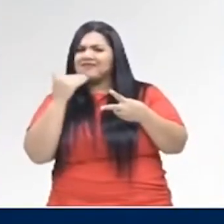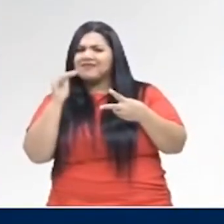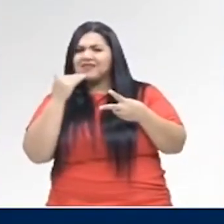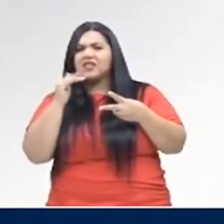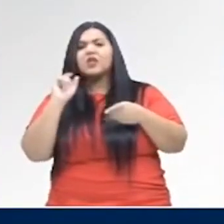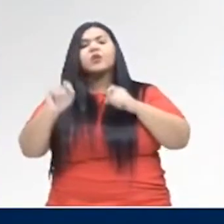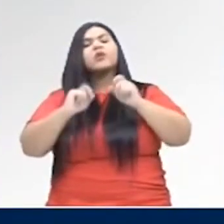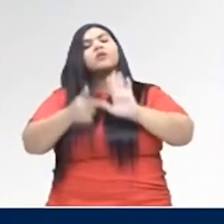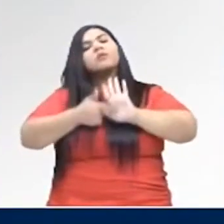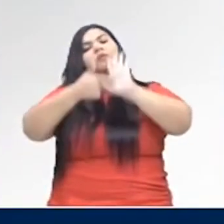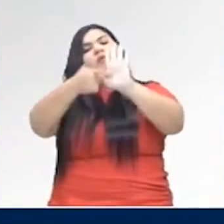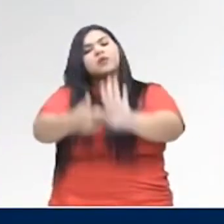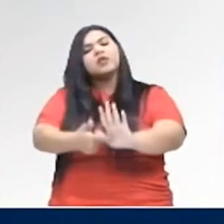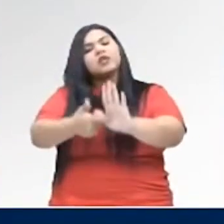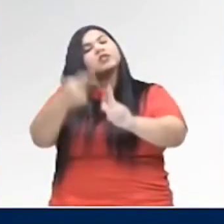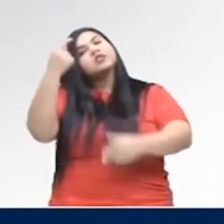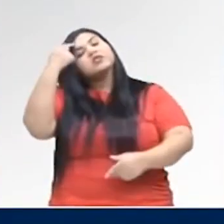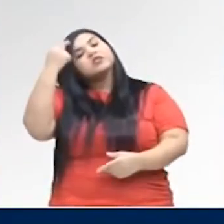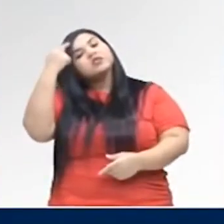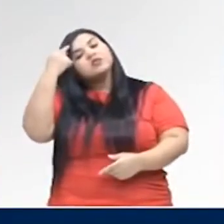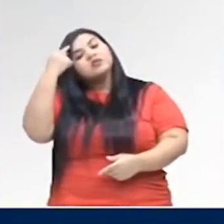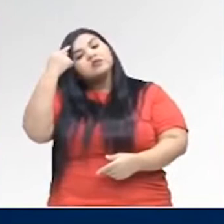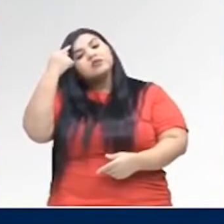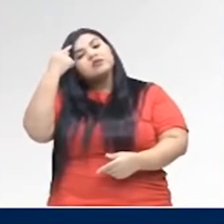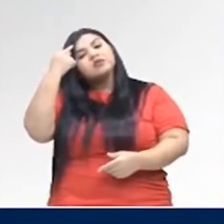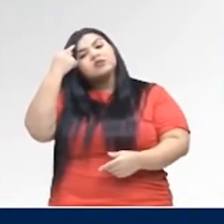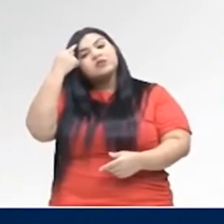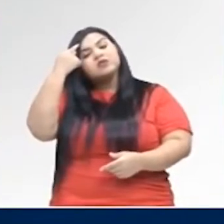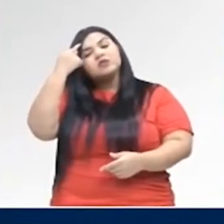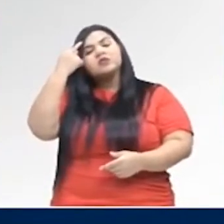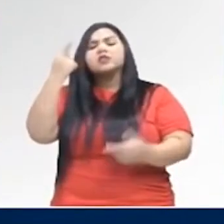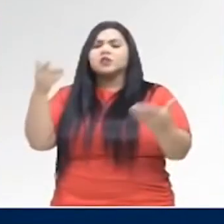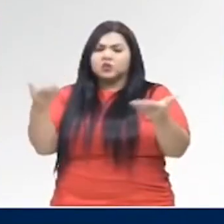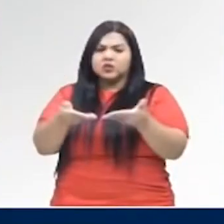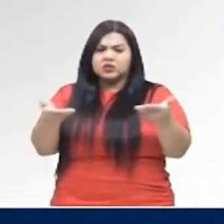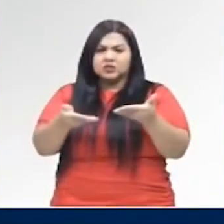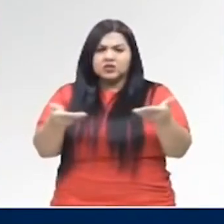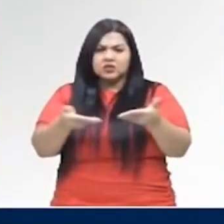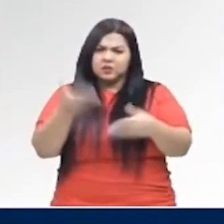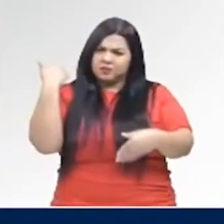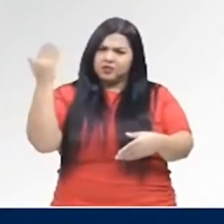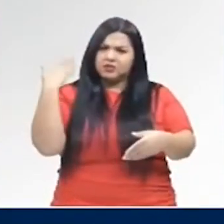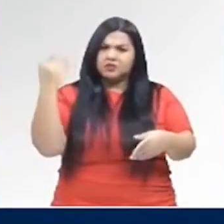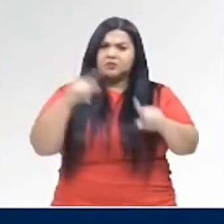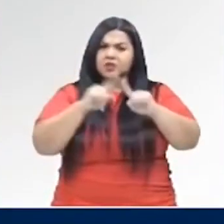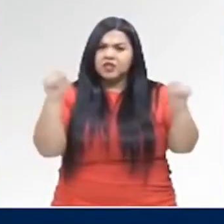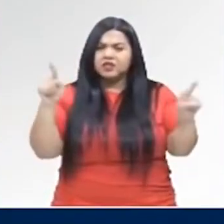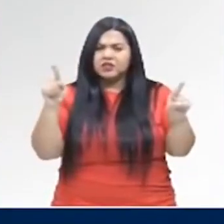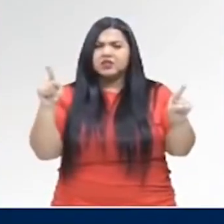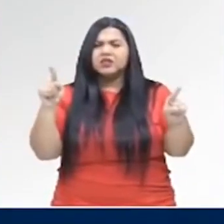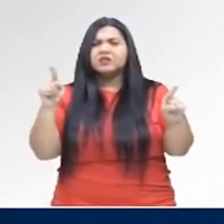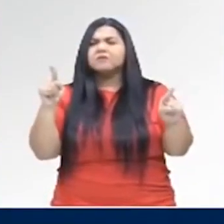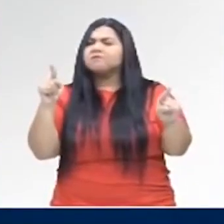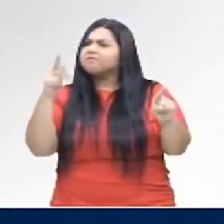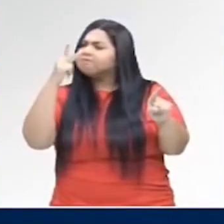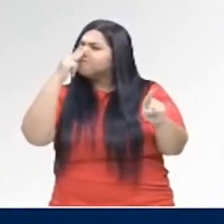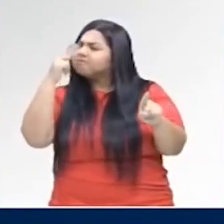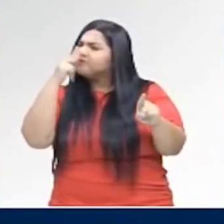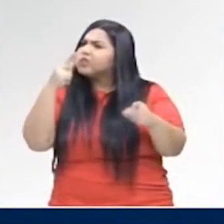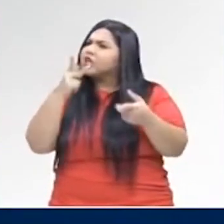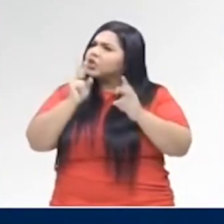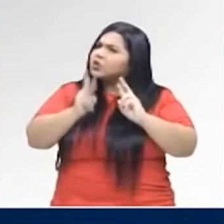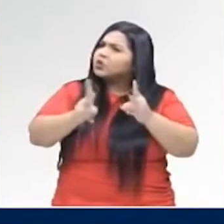vai transmitir a ideia de uma ação que é habitual. Ela está no passado, mas me passa a ideia de que ela ainda